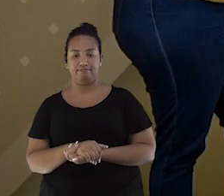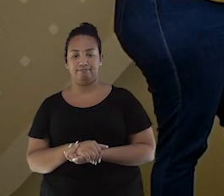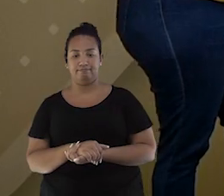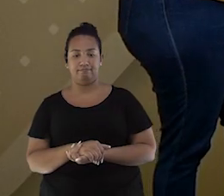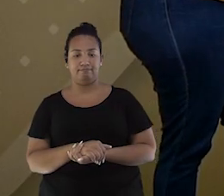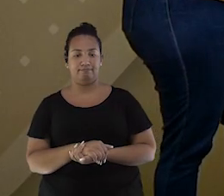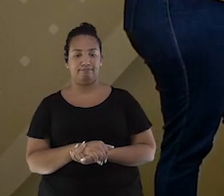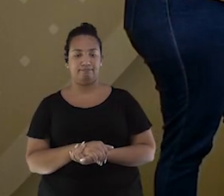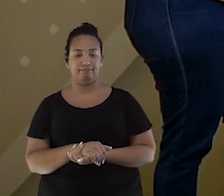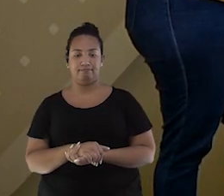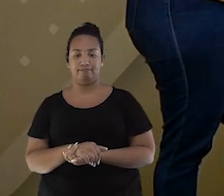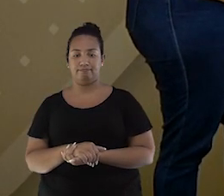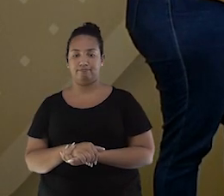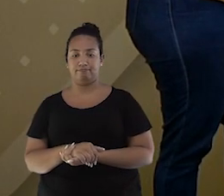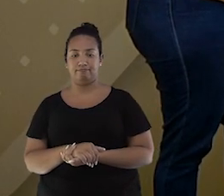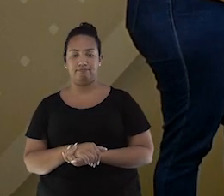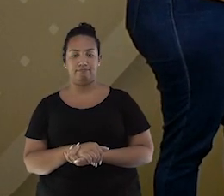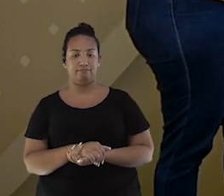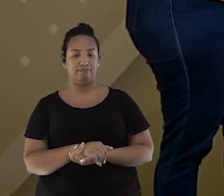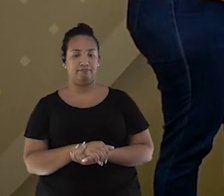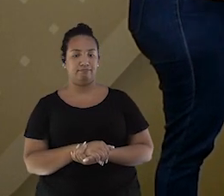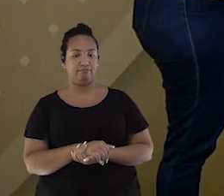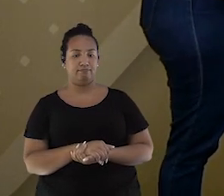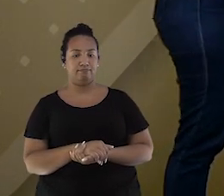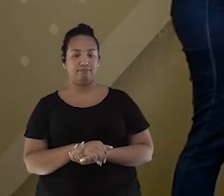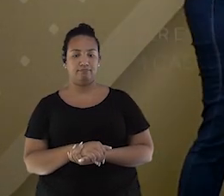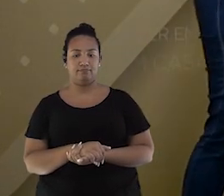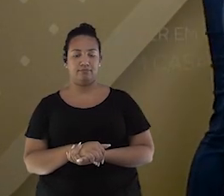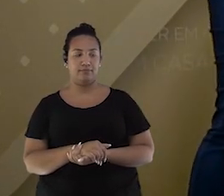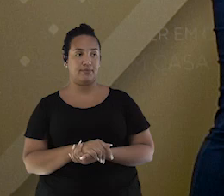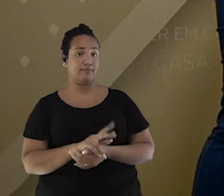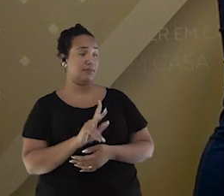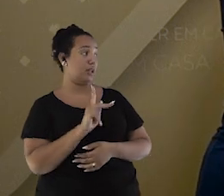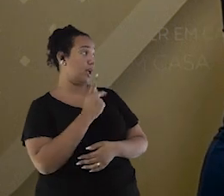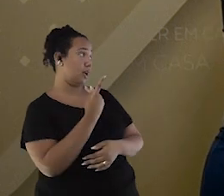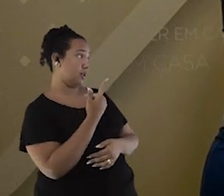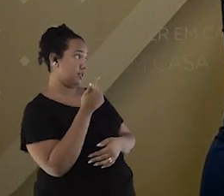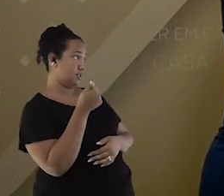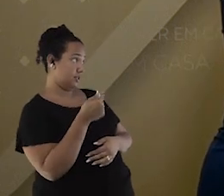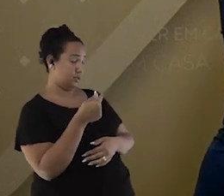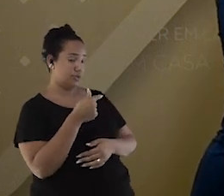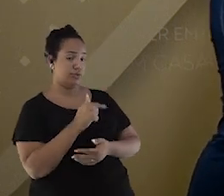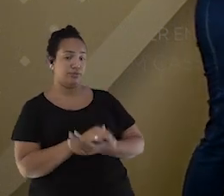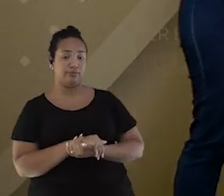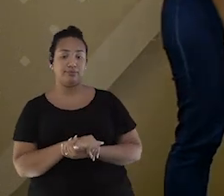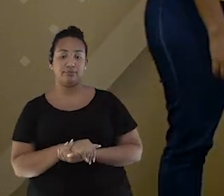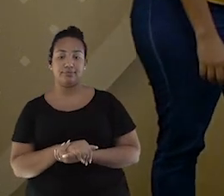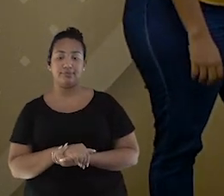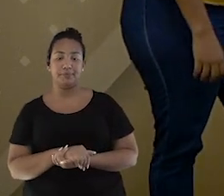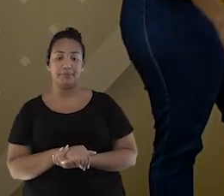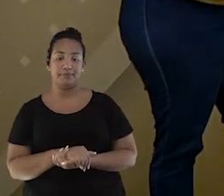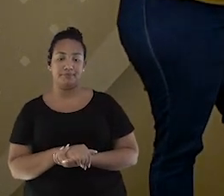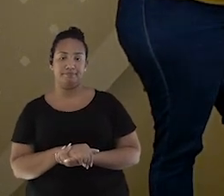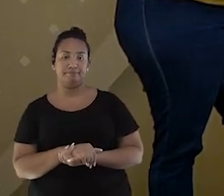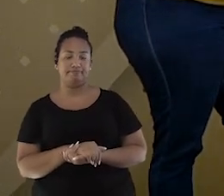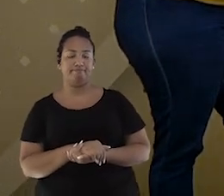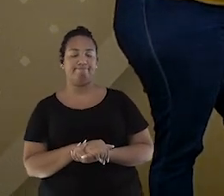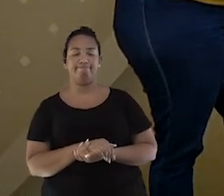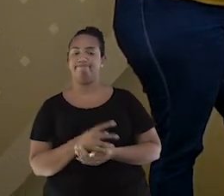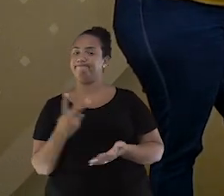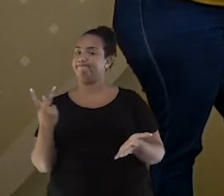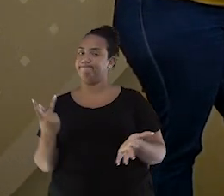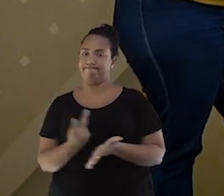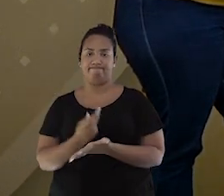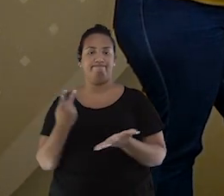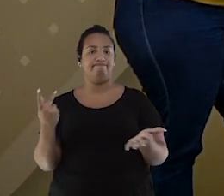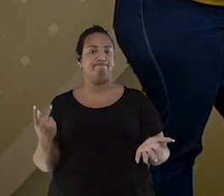Então, 7. H7. H7. Vamos ver aqui. Não. Foi para